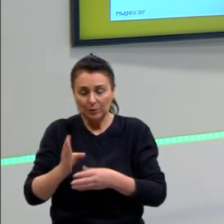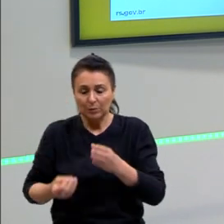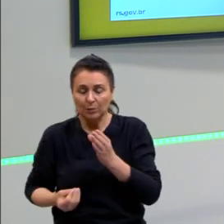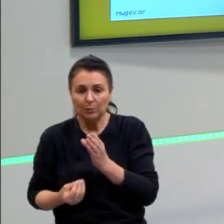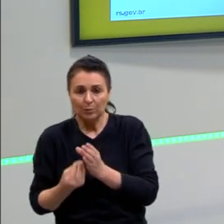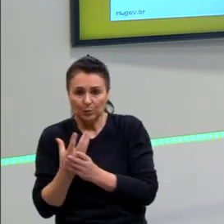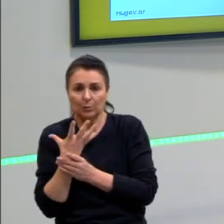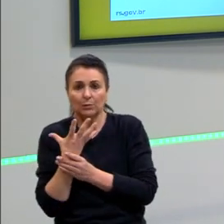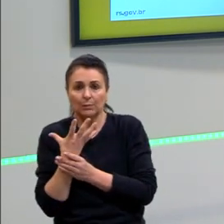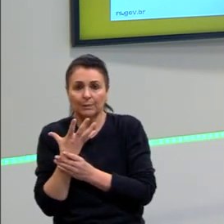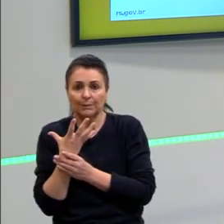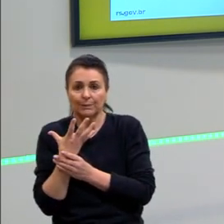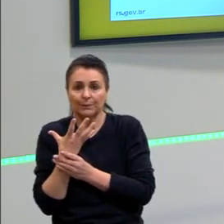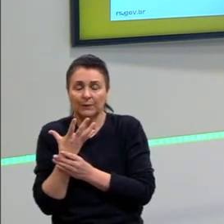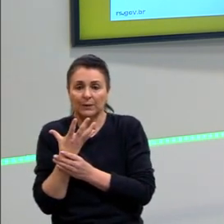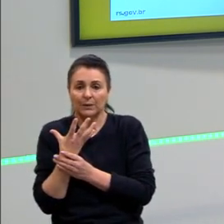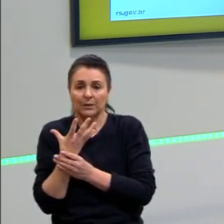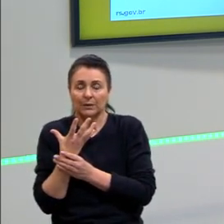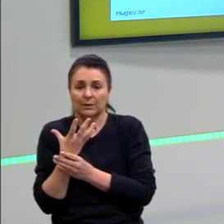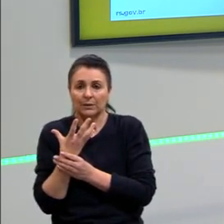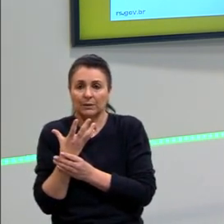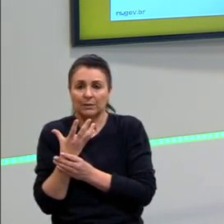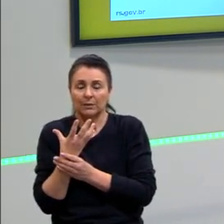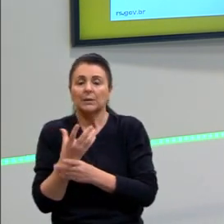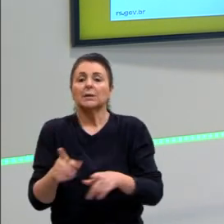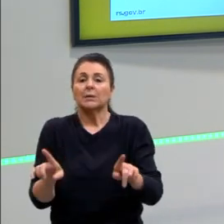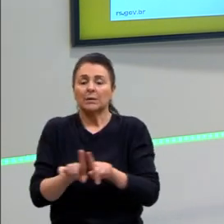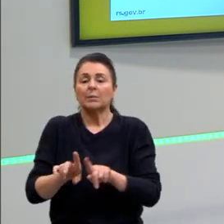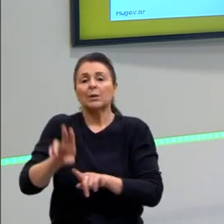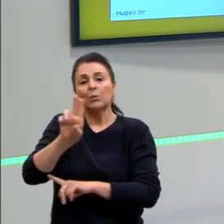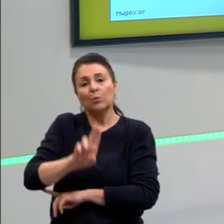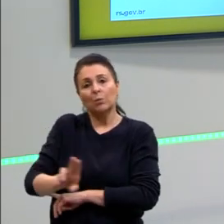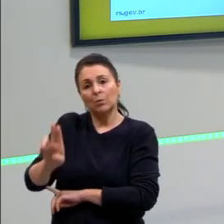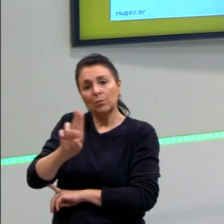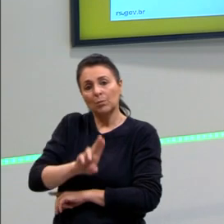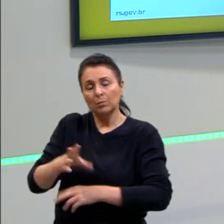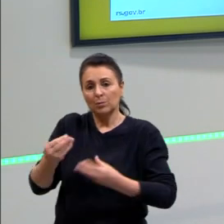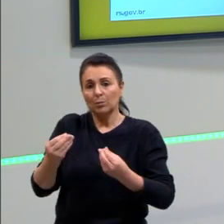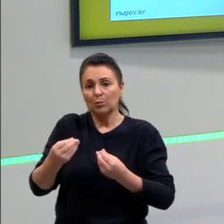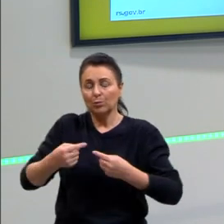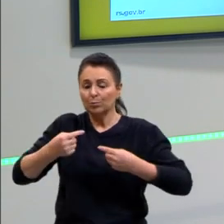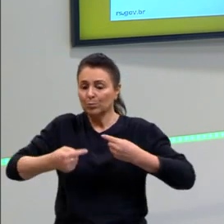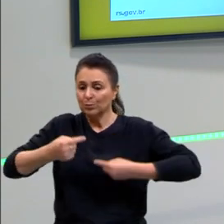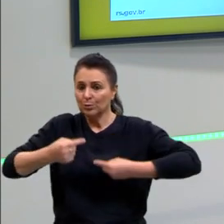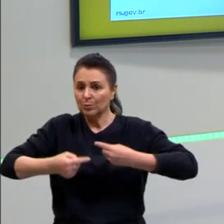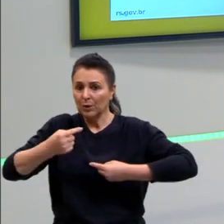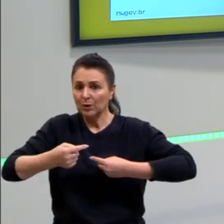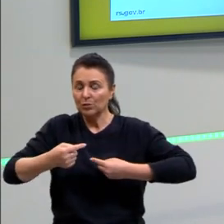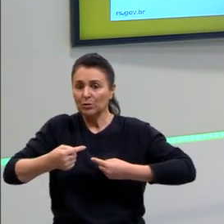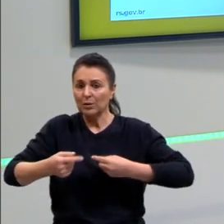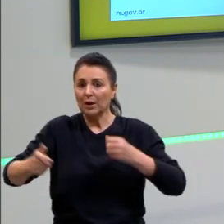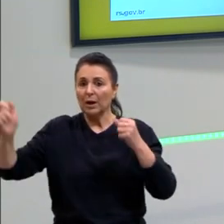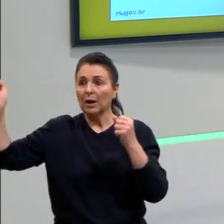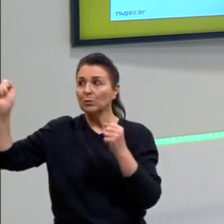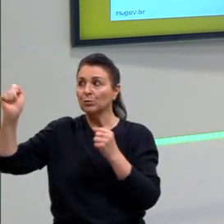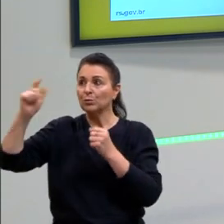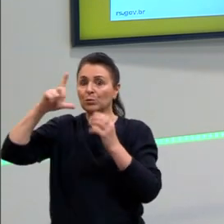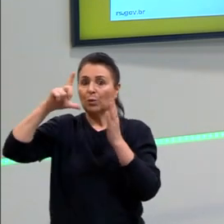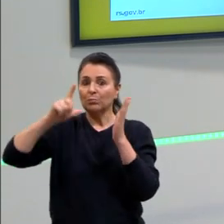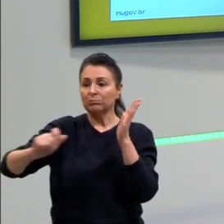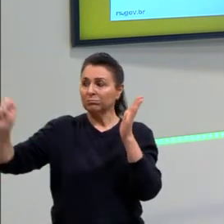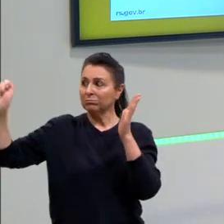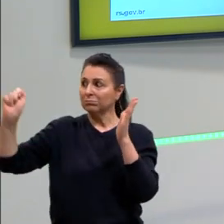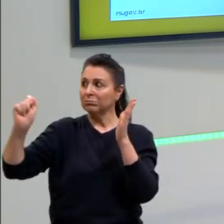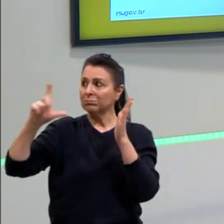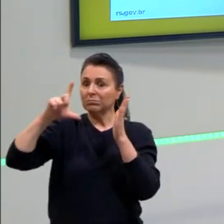de energia. E vai estar se utilizando muito também, se debatendo muito a energia solar, tá, gurizada? A produção